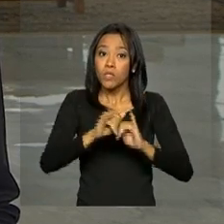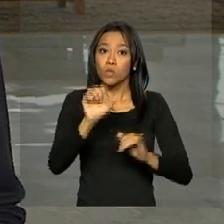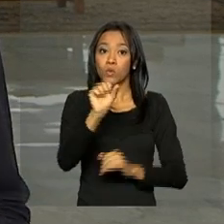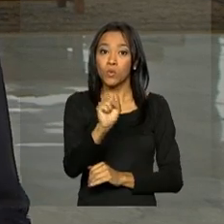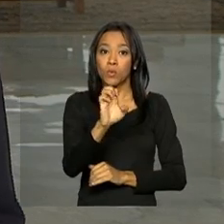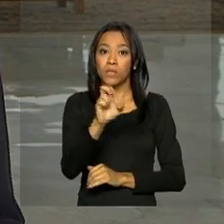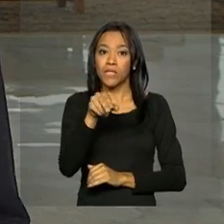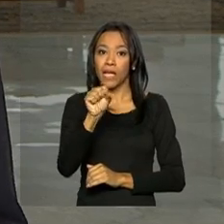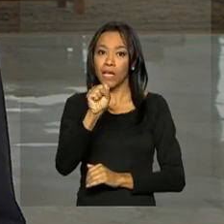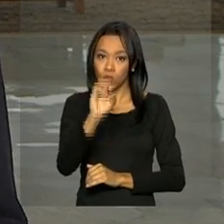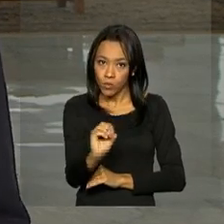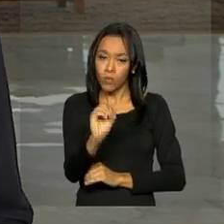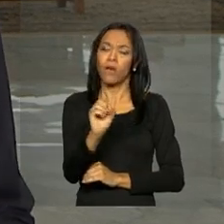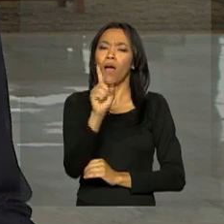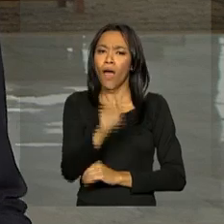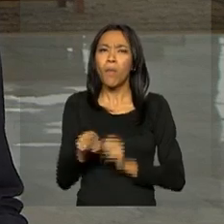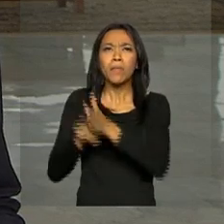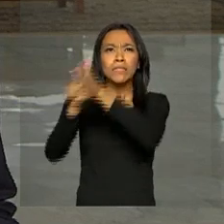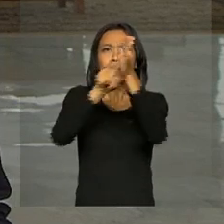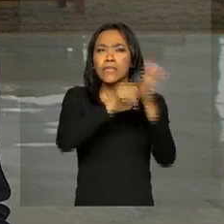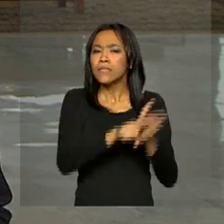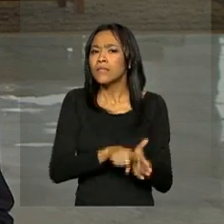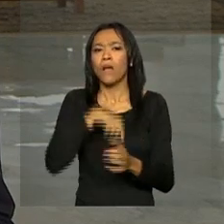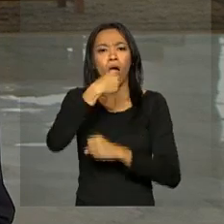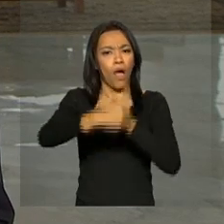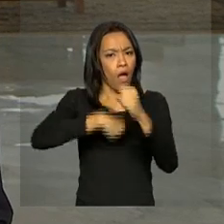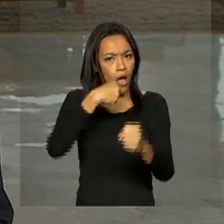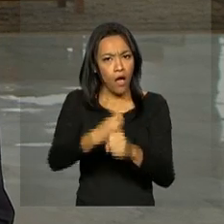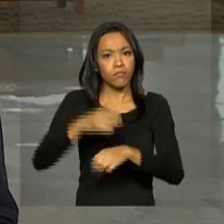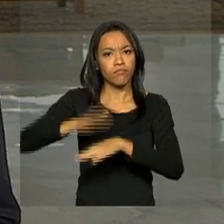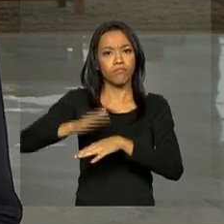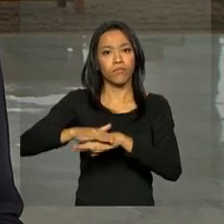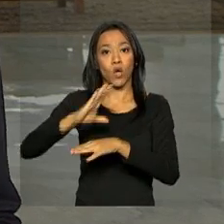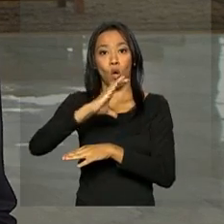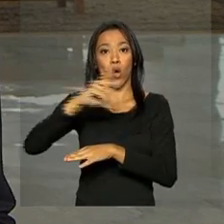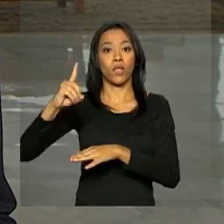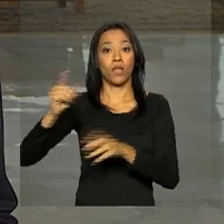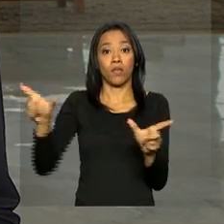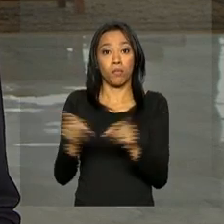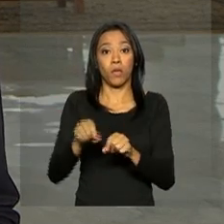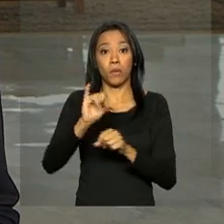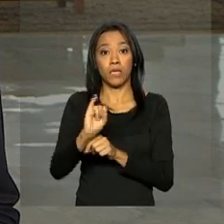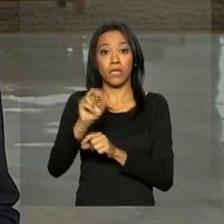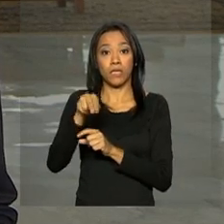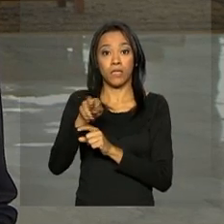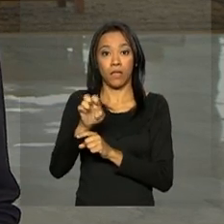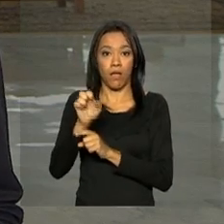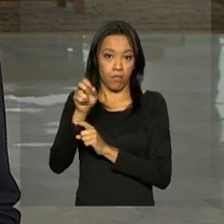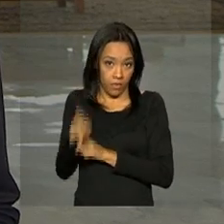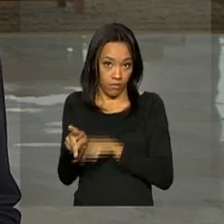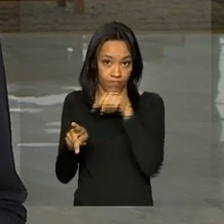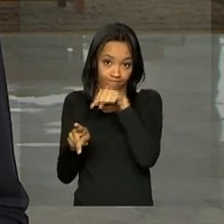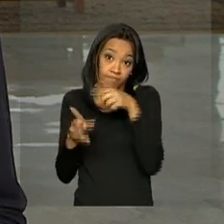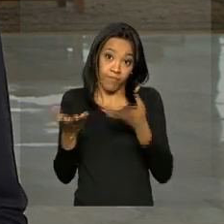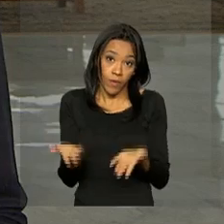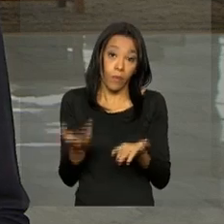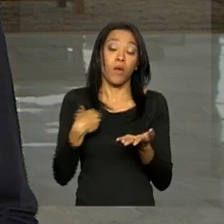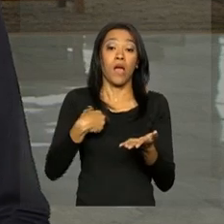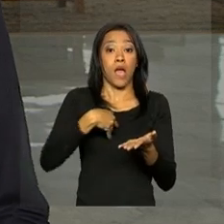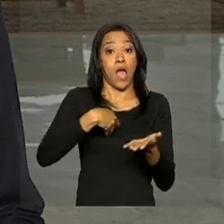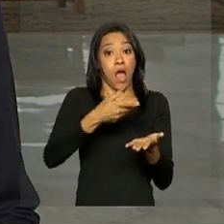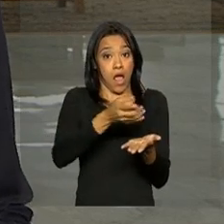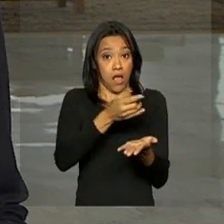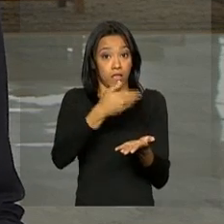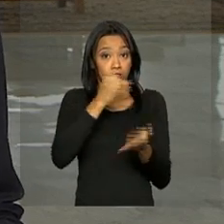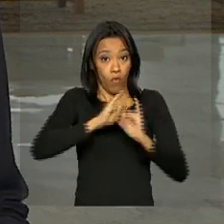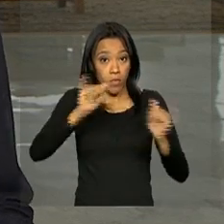levantamento feito todos os anos e coordenado pelo INEP, o Instituto Nacional de Estudos e Pesquisas Educacionais. Portanto, os formulários